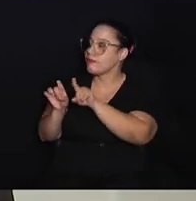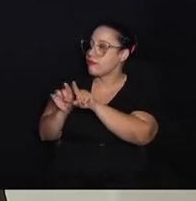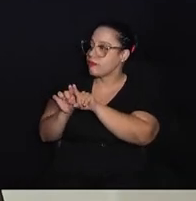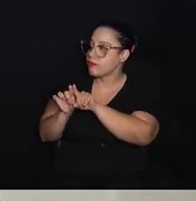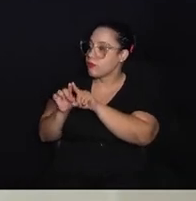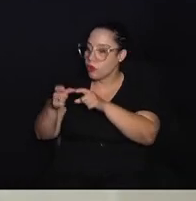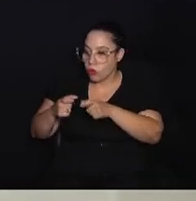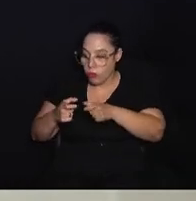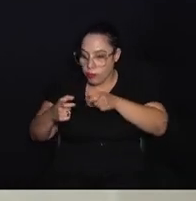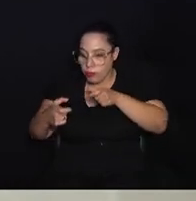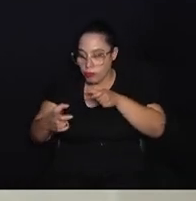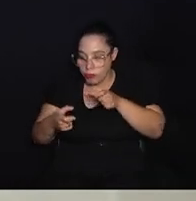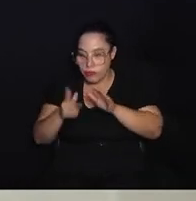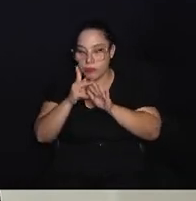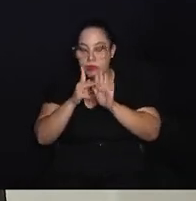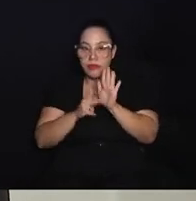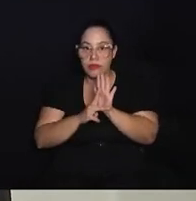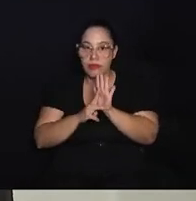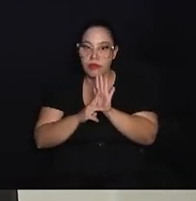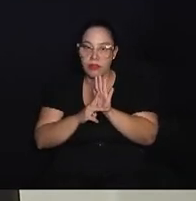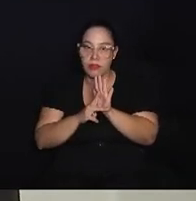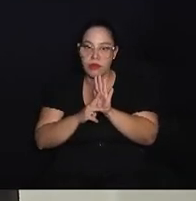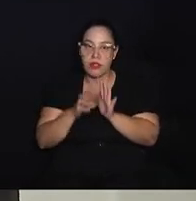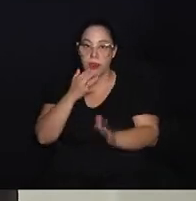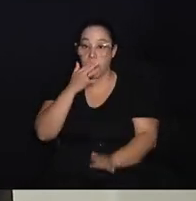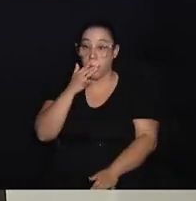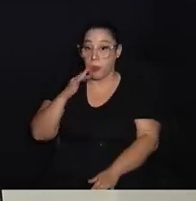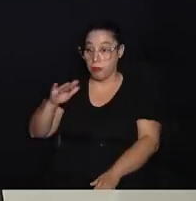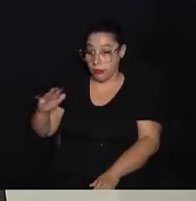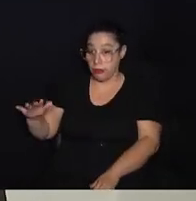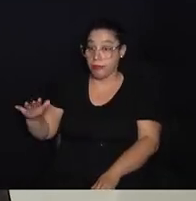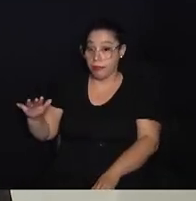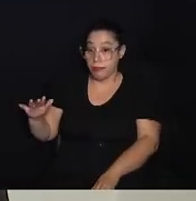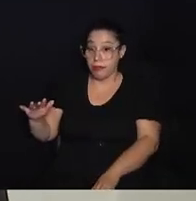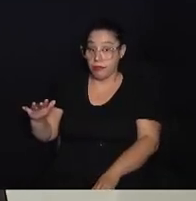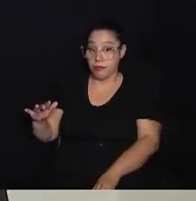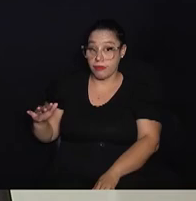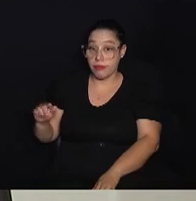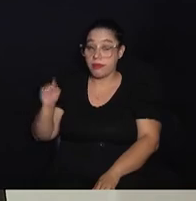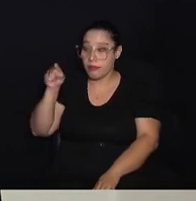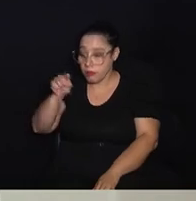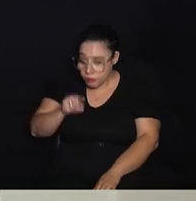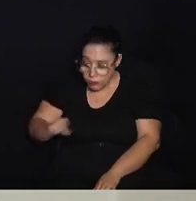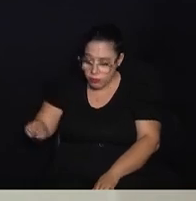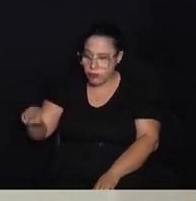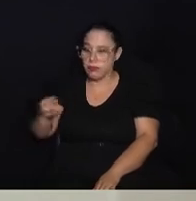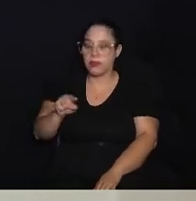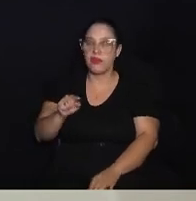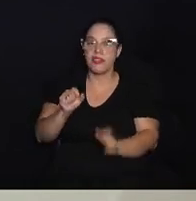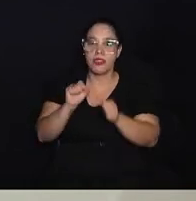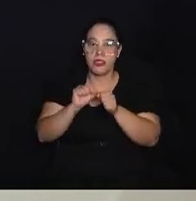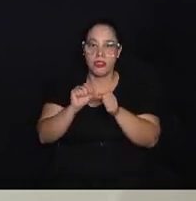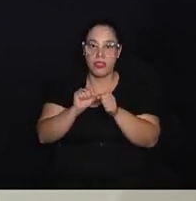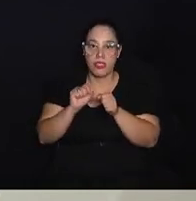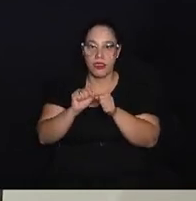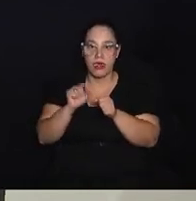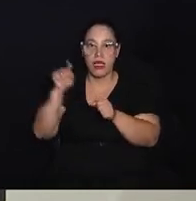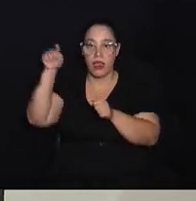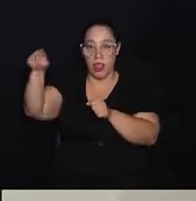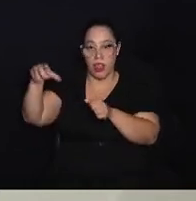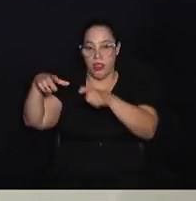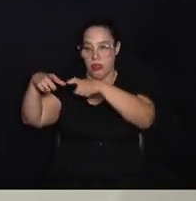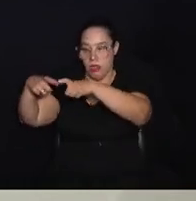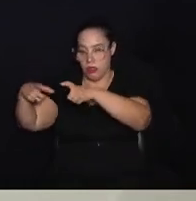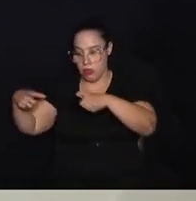extensão desse projeto, que é para as crianças, né? Para elas, a gente vai fazer lá no espaço